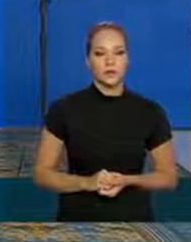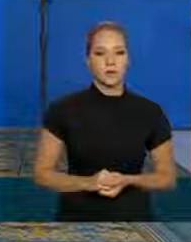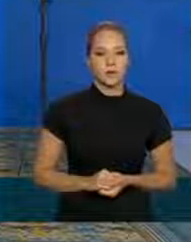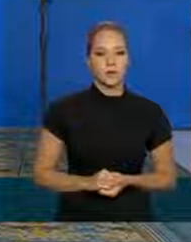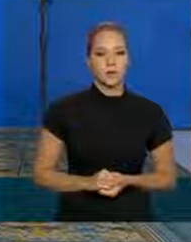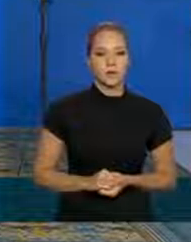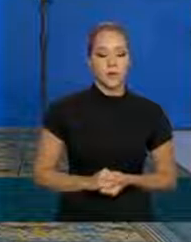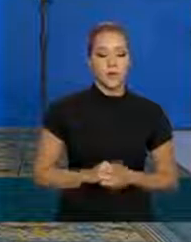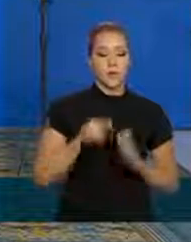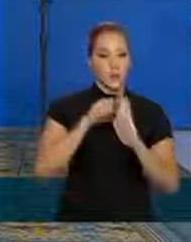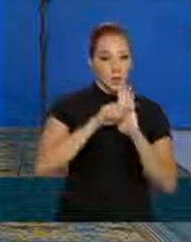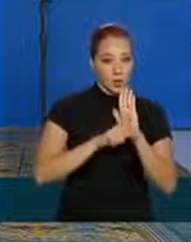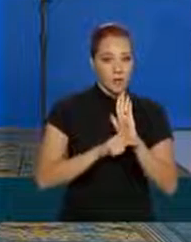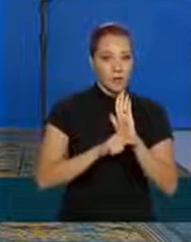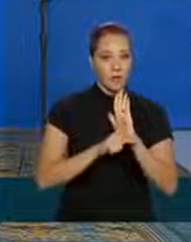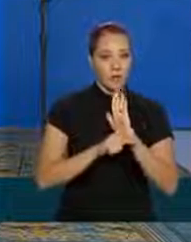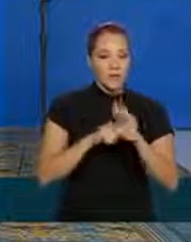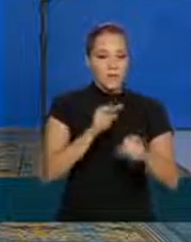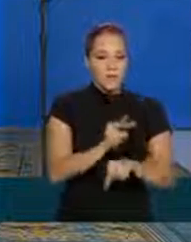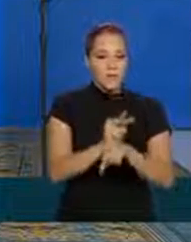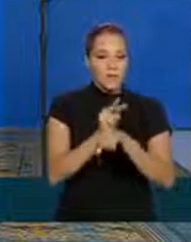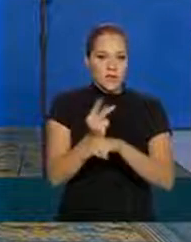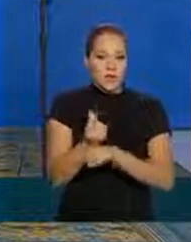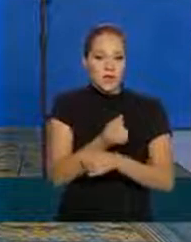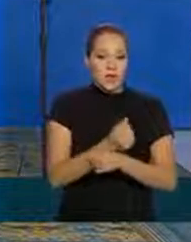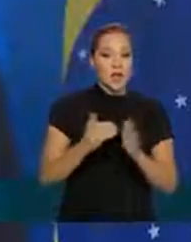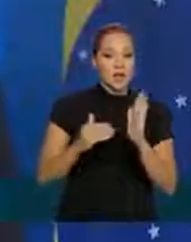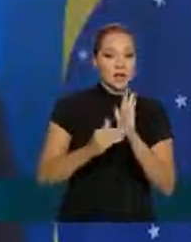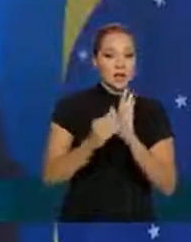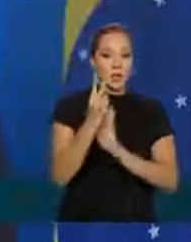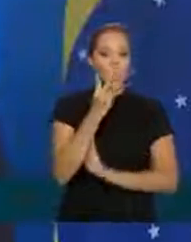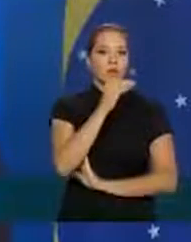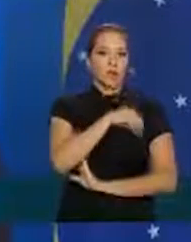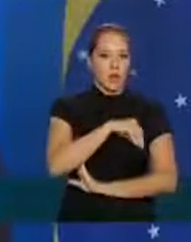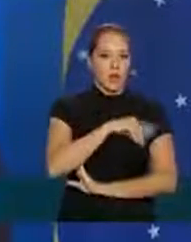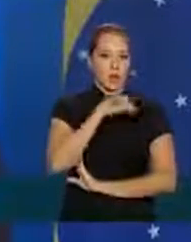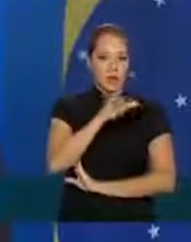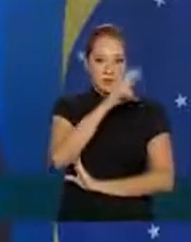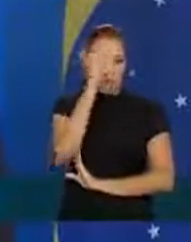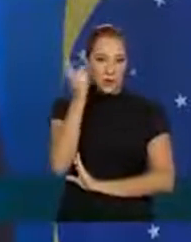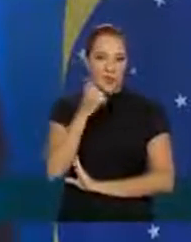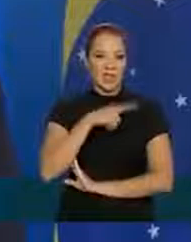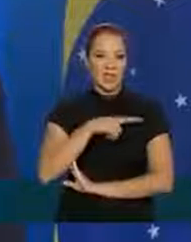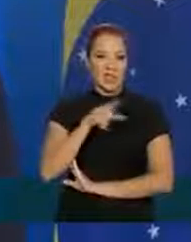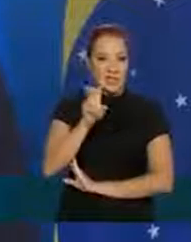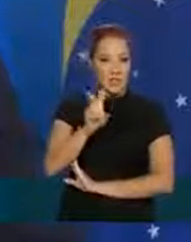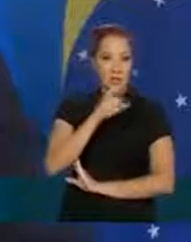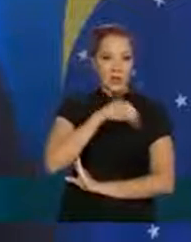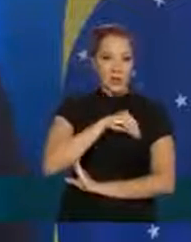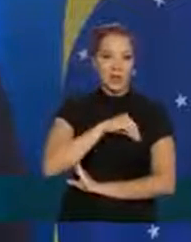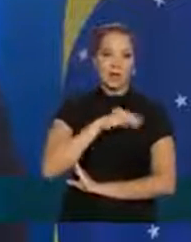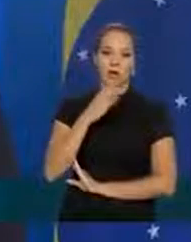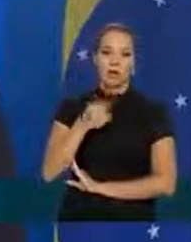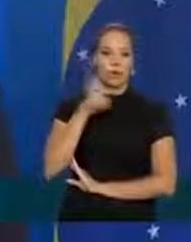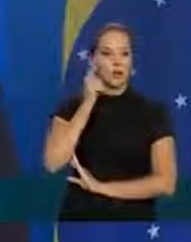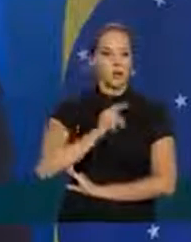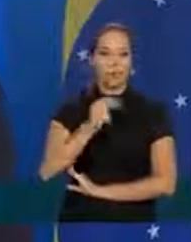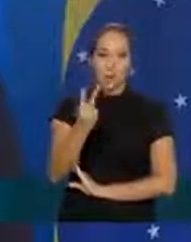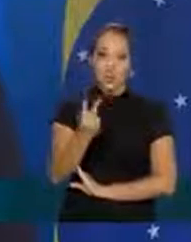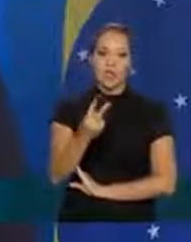o programa financia até dois salários mínimos então se a pessoa ganha cinco ela vai ganhar dois se a empresa quiser